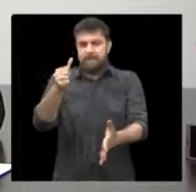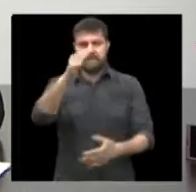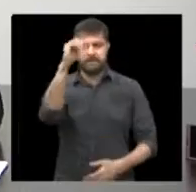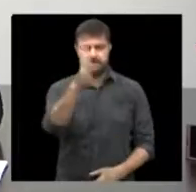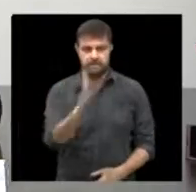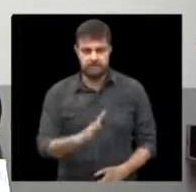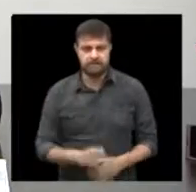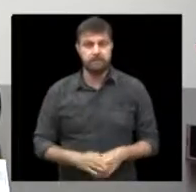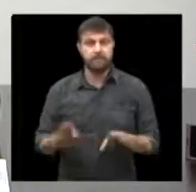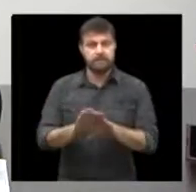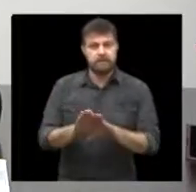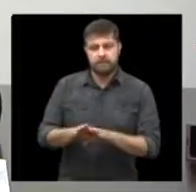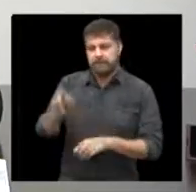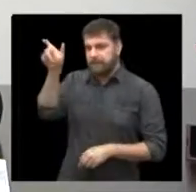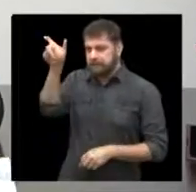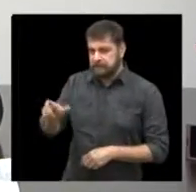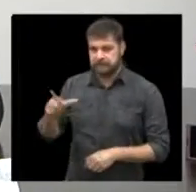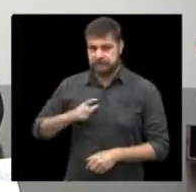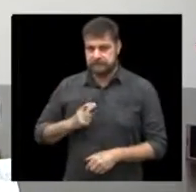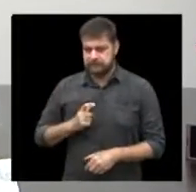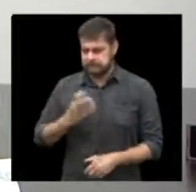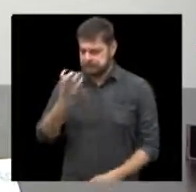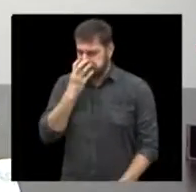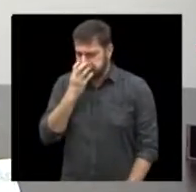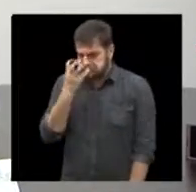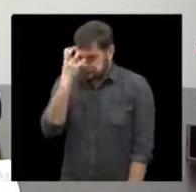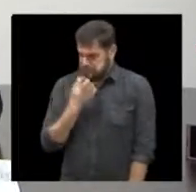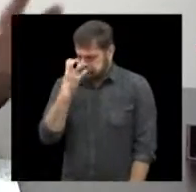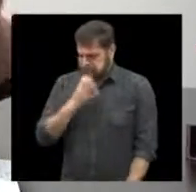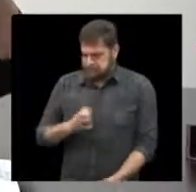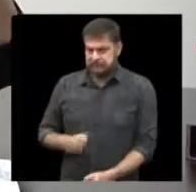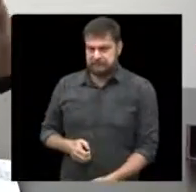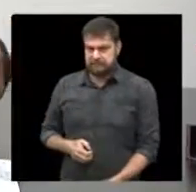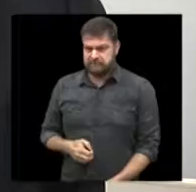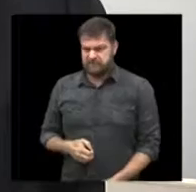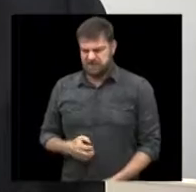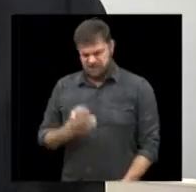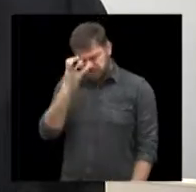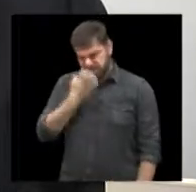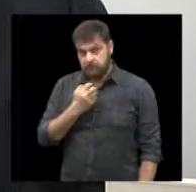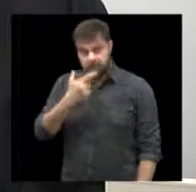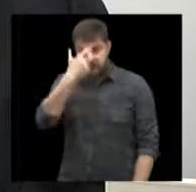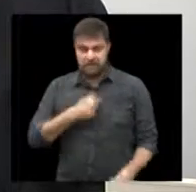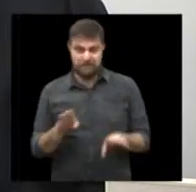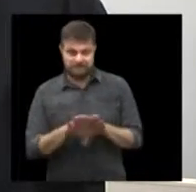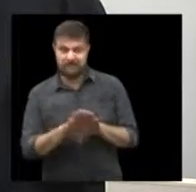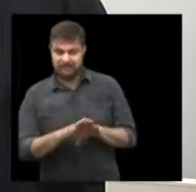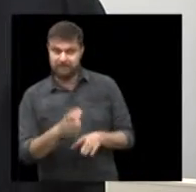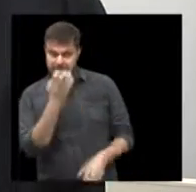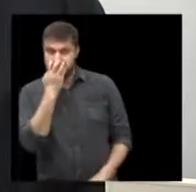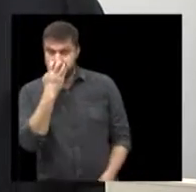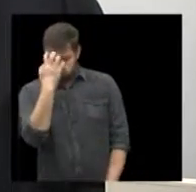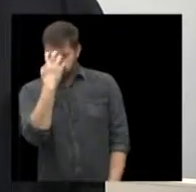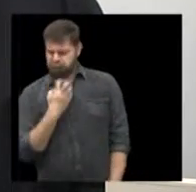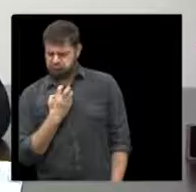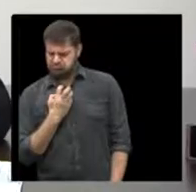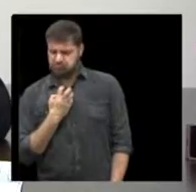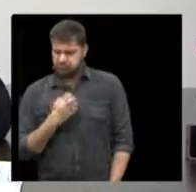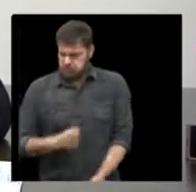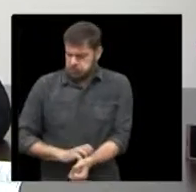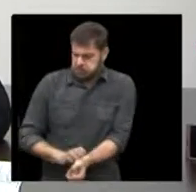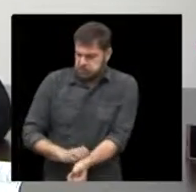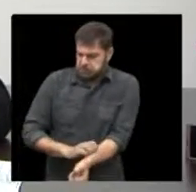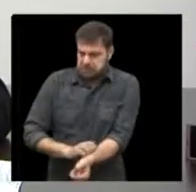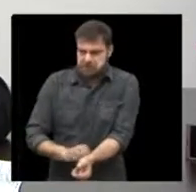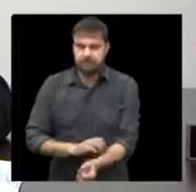E também vale para aqueles que tem aquele animalzinho bravo que não deixa ninguém pôr a mão eu mesmo tenho então já